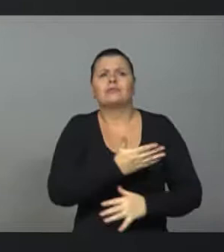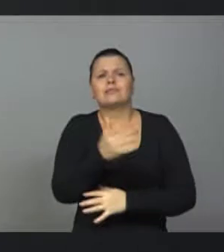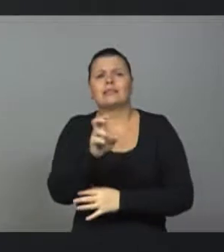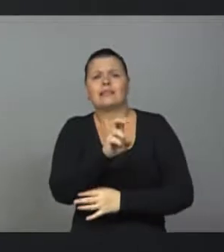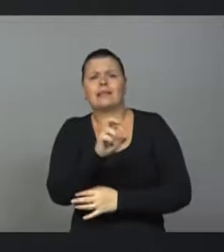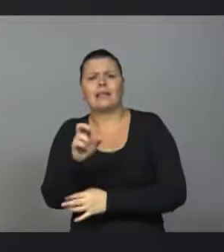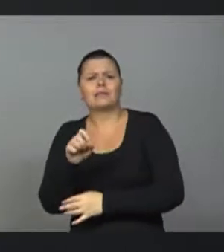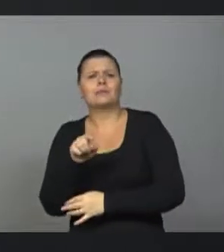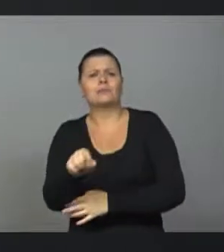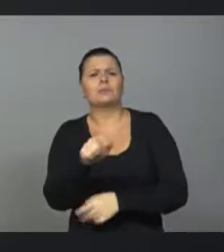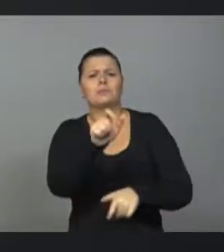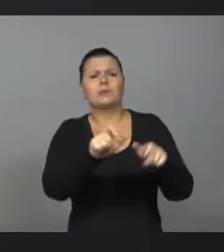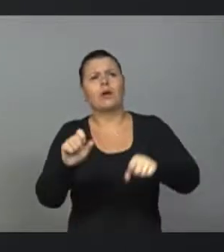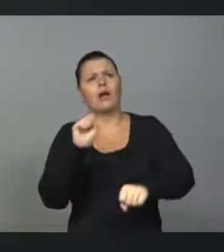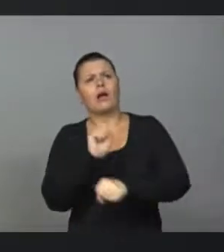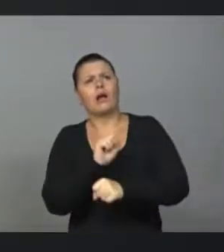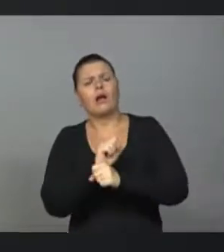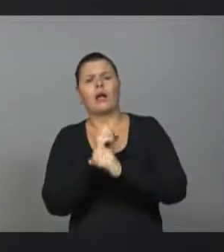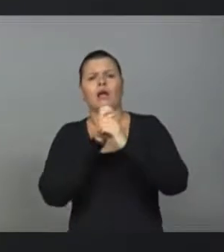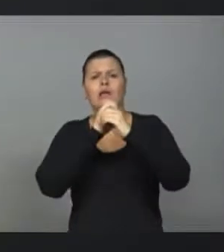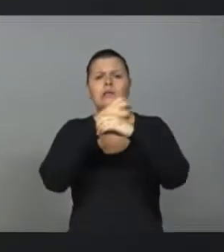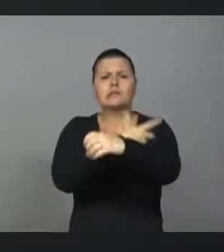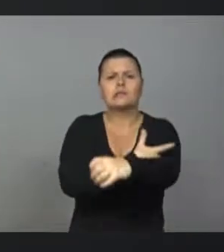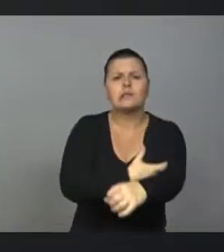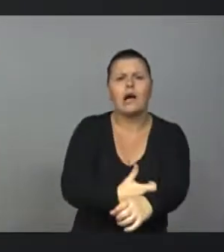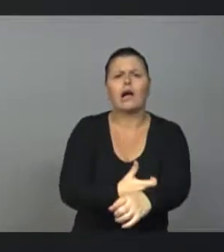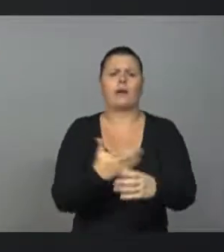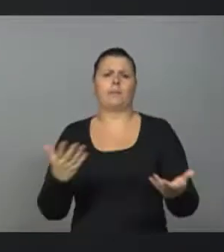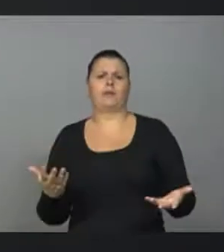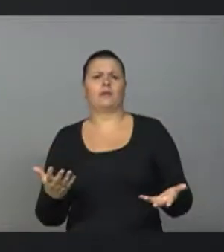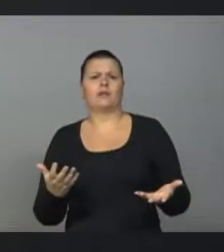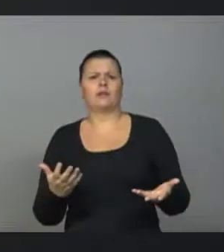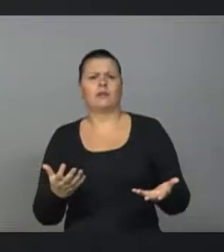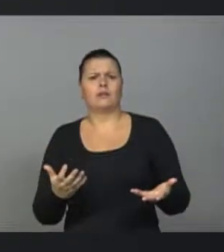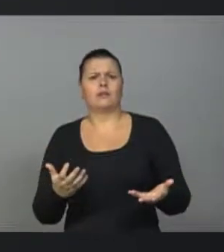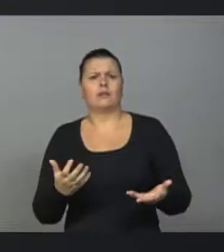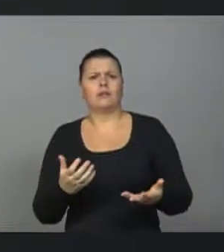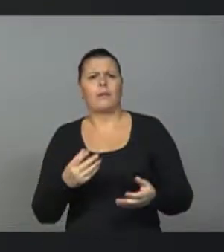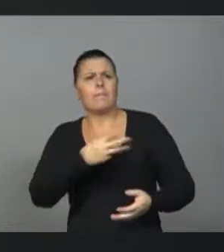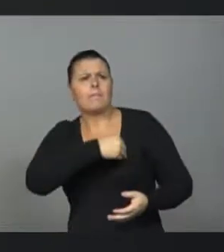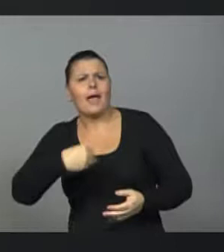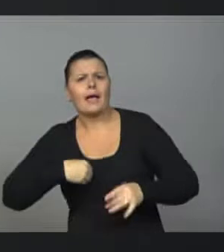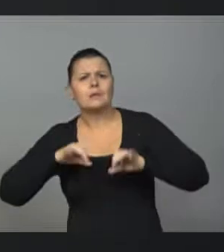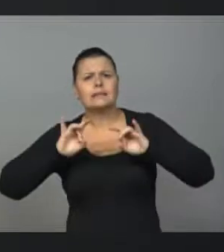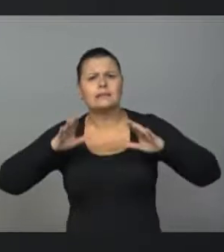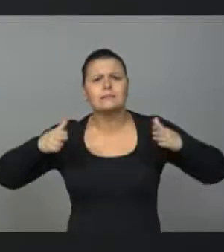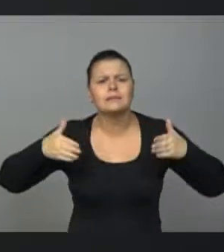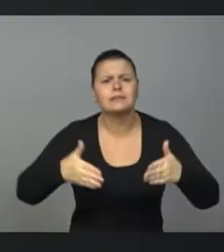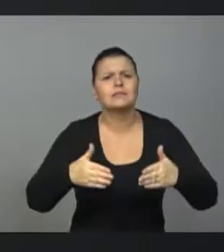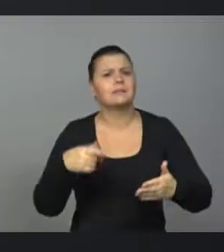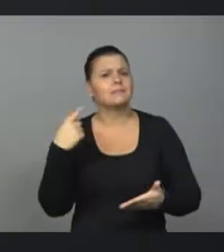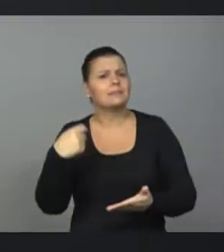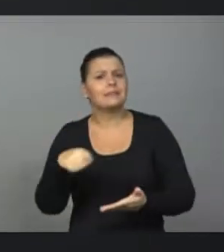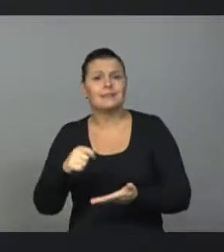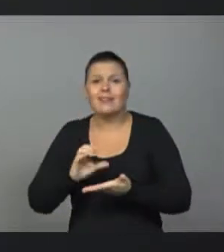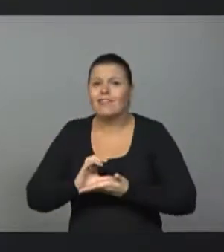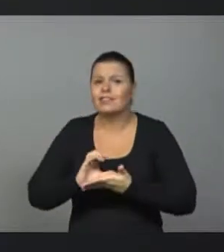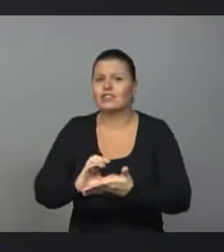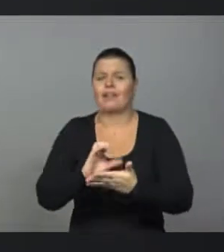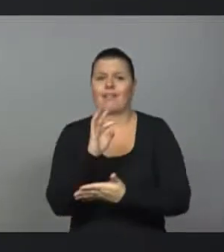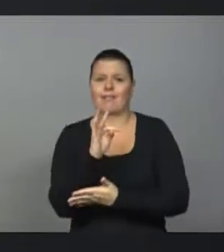longas filas de espera por exames de média e alta complexidade, por consultas especializadas? Investir em telemedicina.